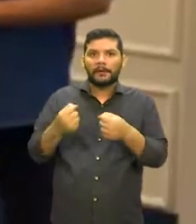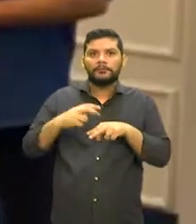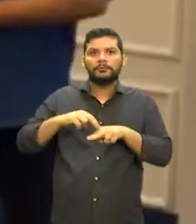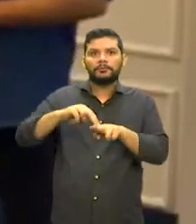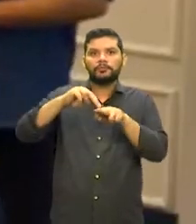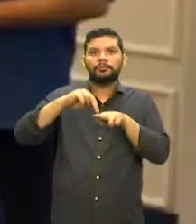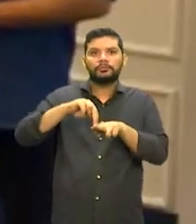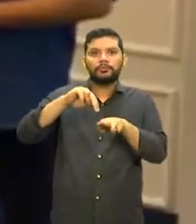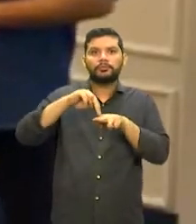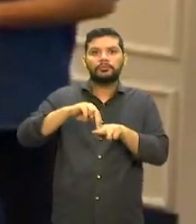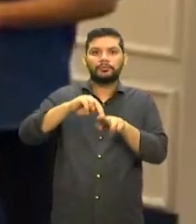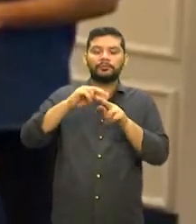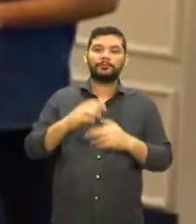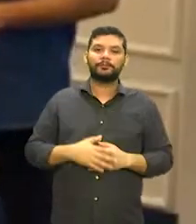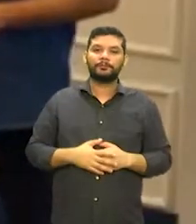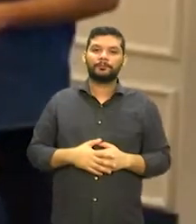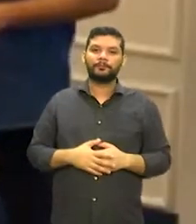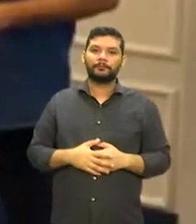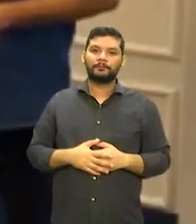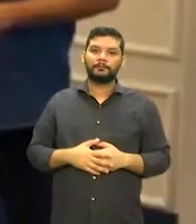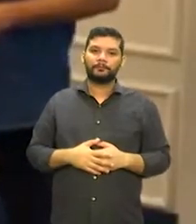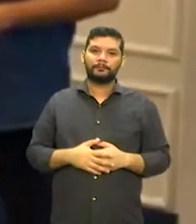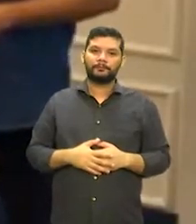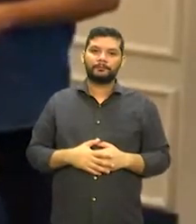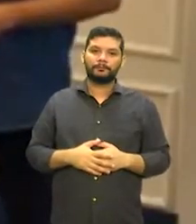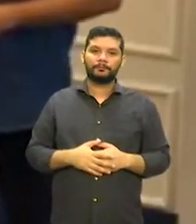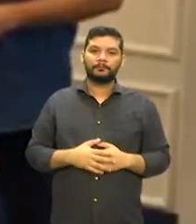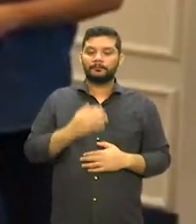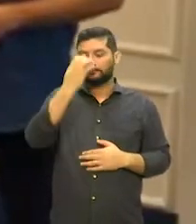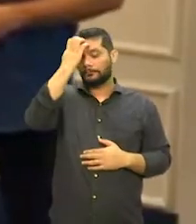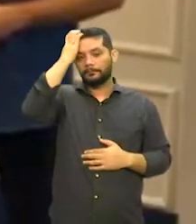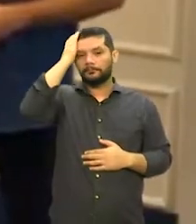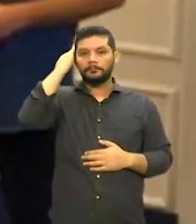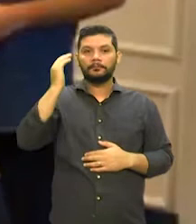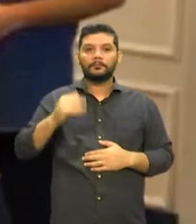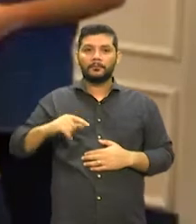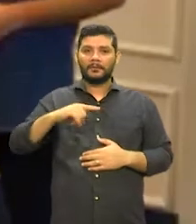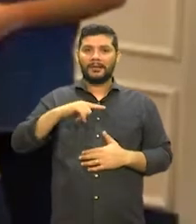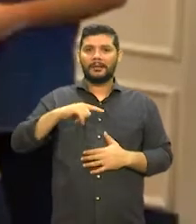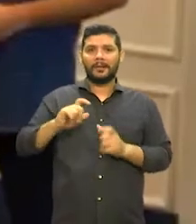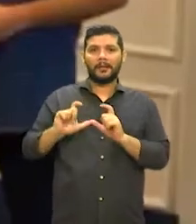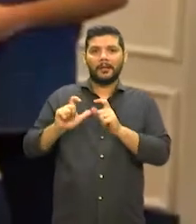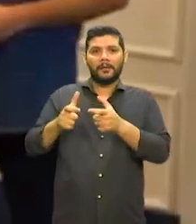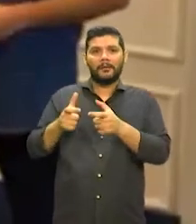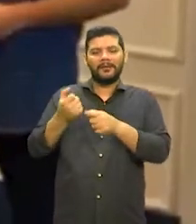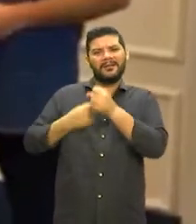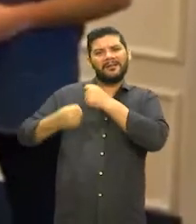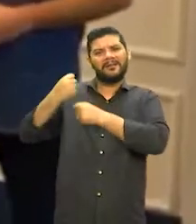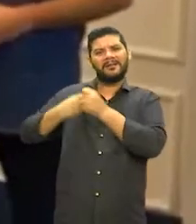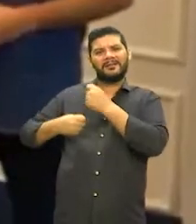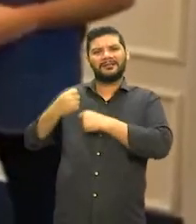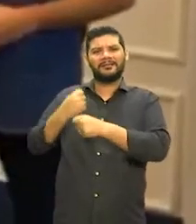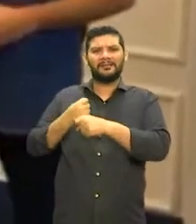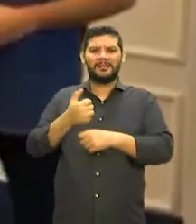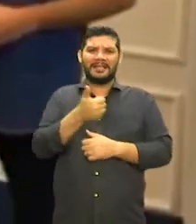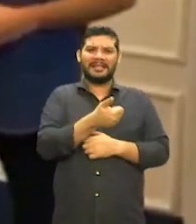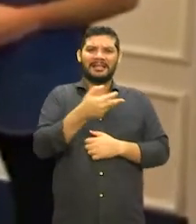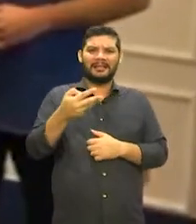Então, como eu já coloquei, a duvidade é que, anos anteriores, eram 13